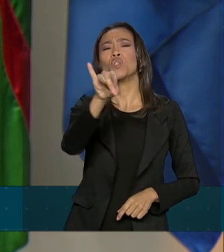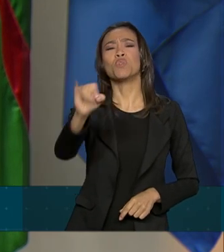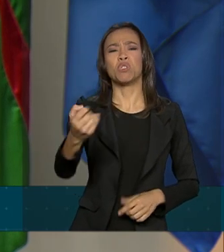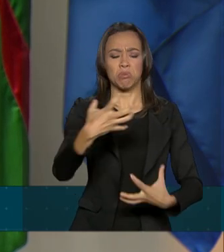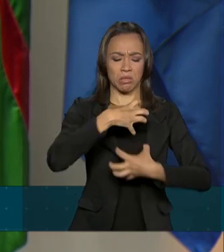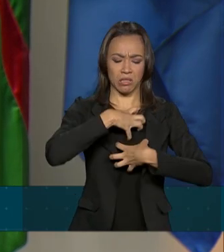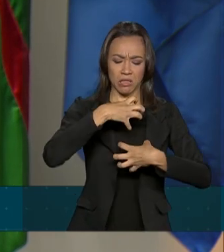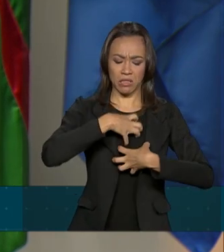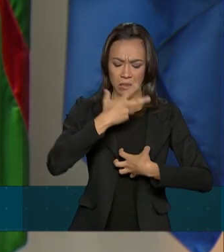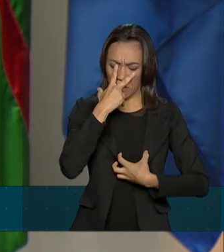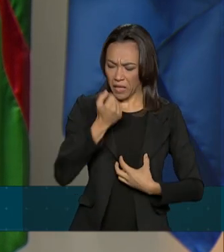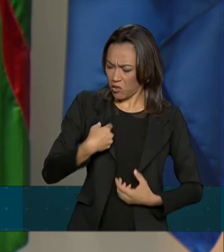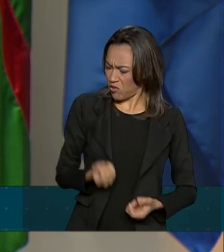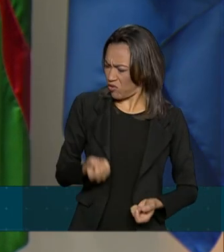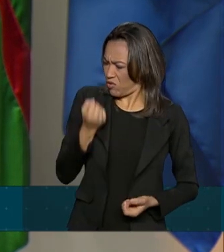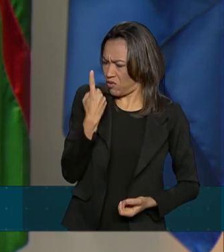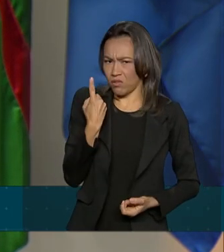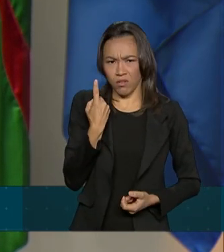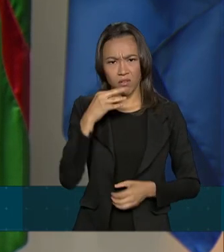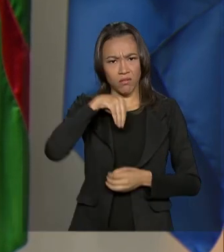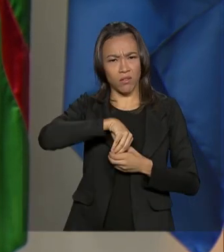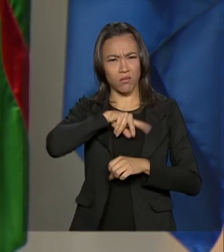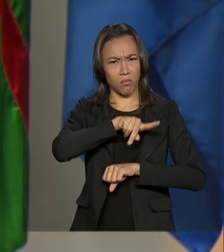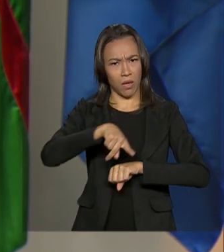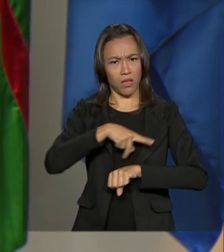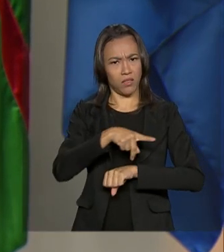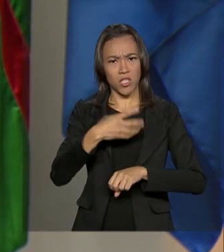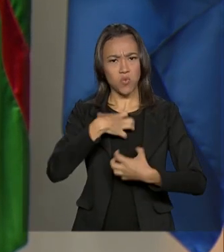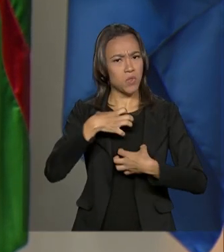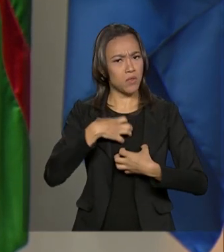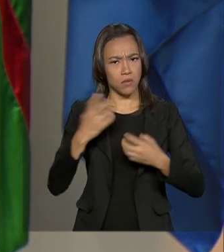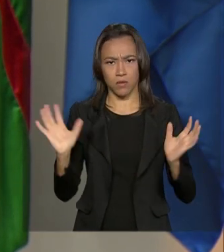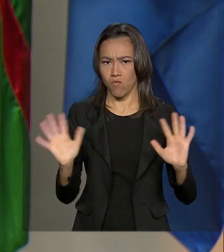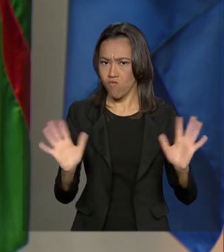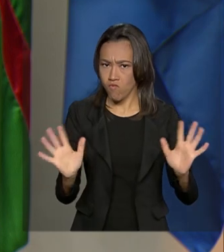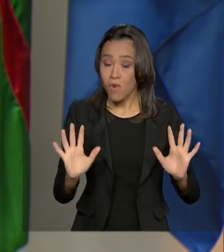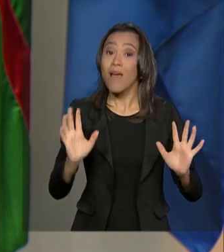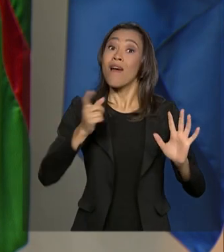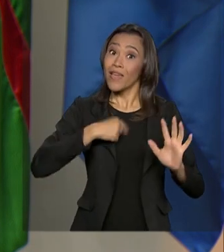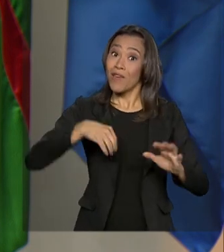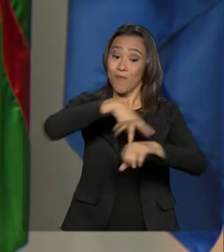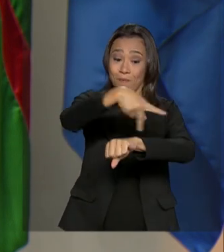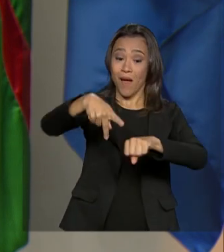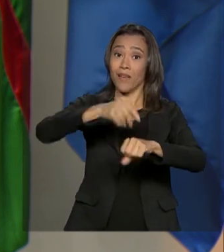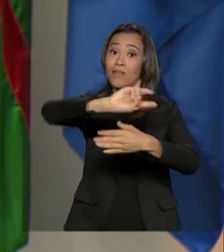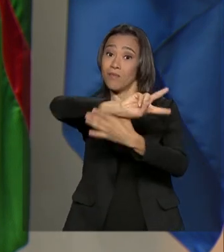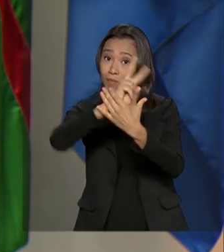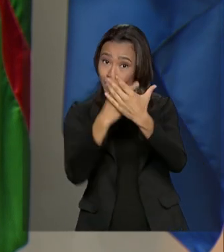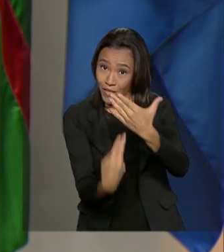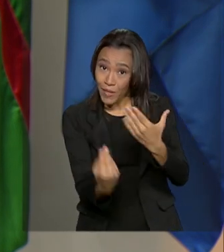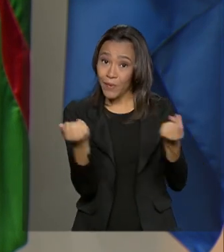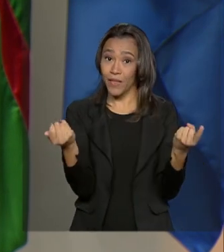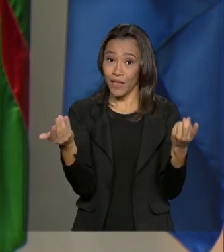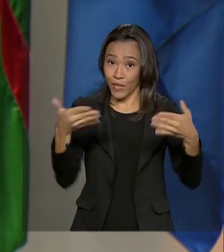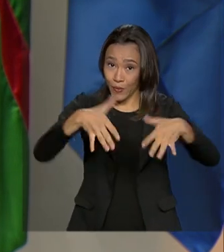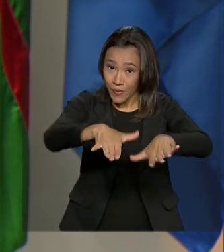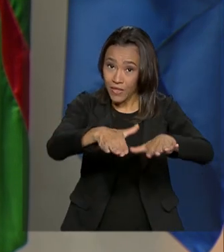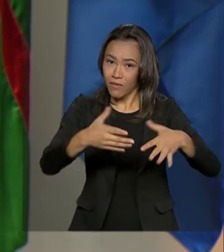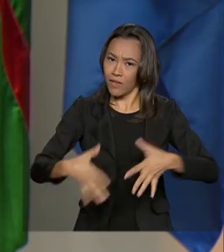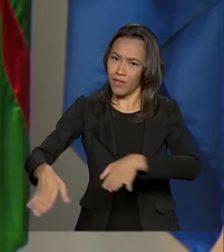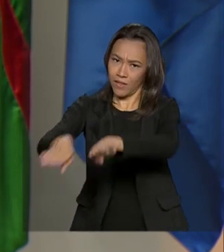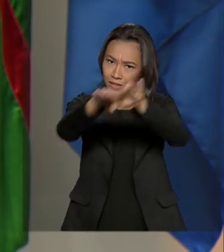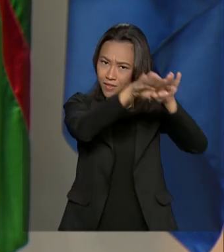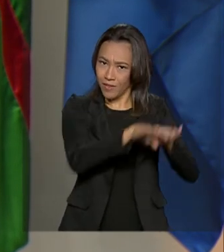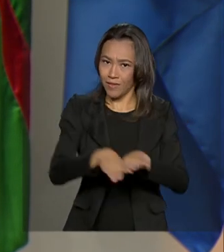sinta mais estrangeiro em sua própria nação. Sonho com uma nação bilingüe, inclusiva e justa.